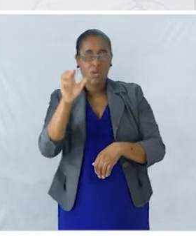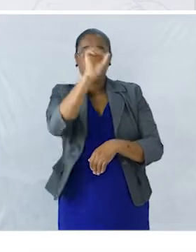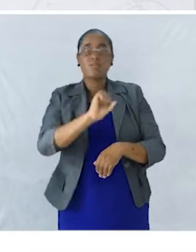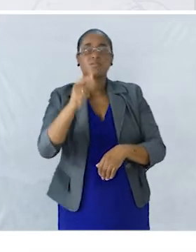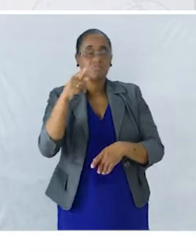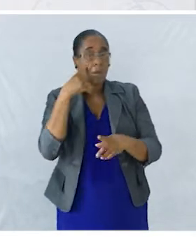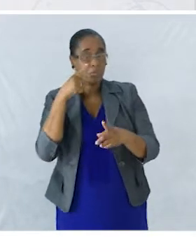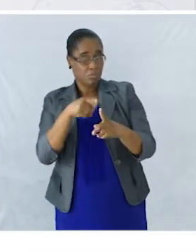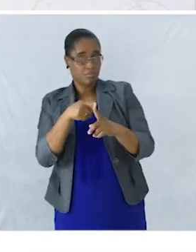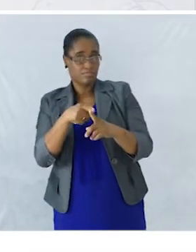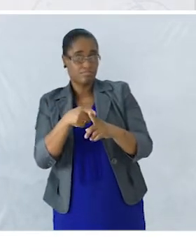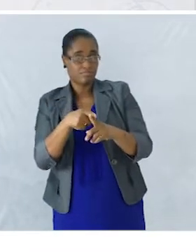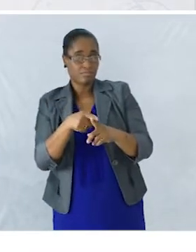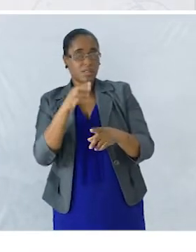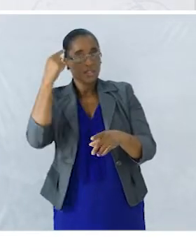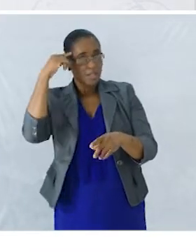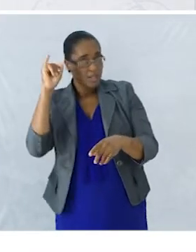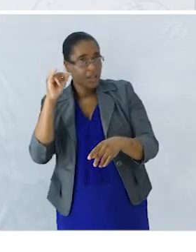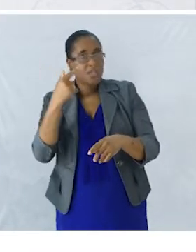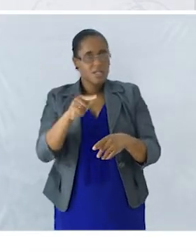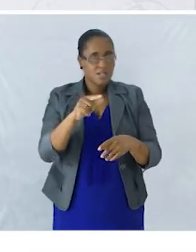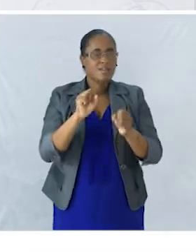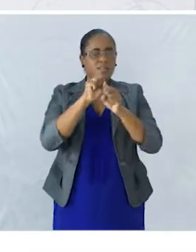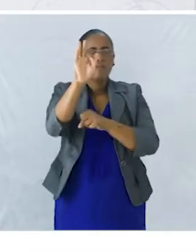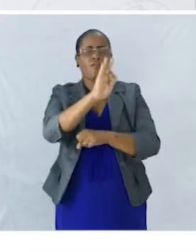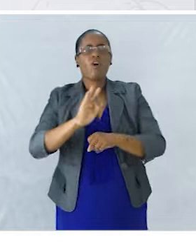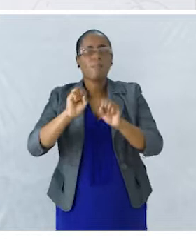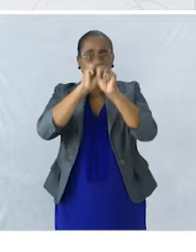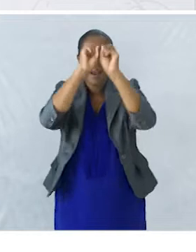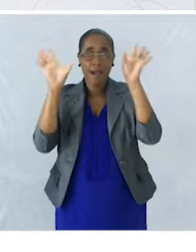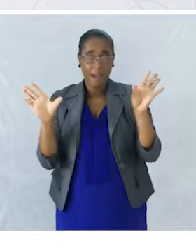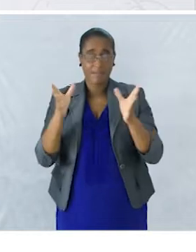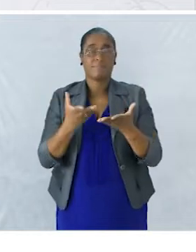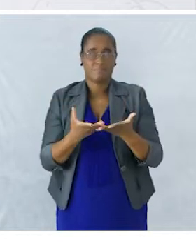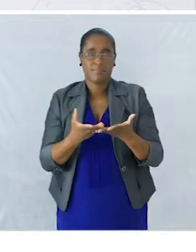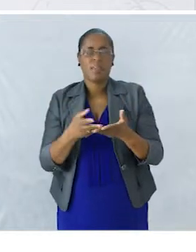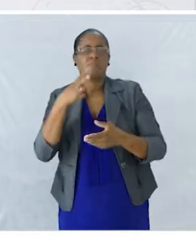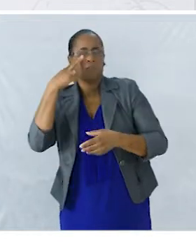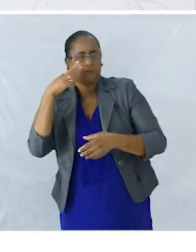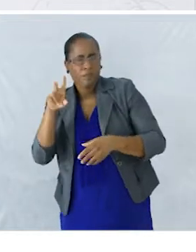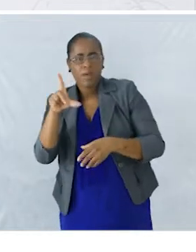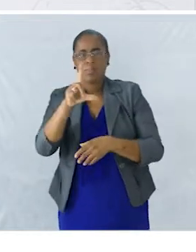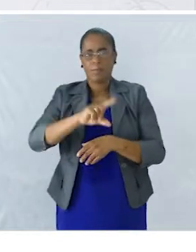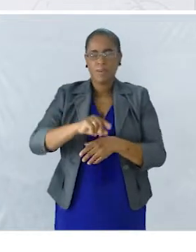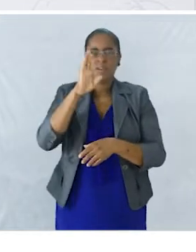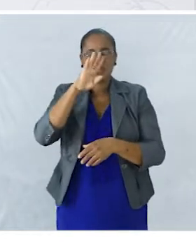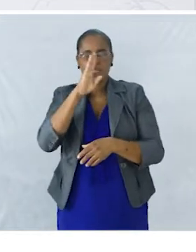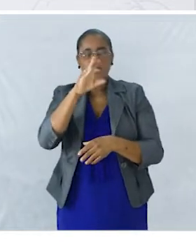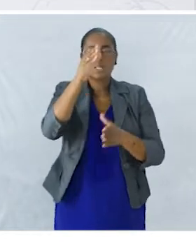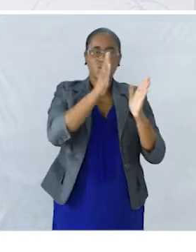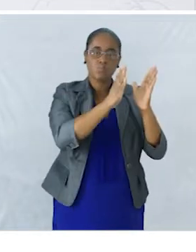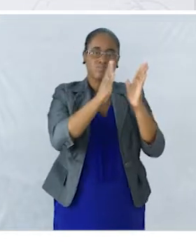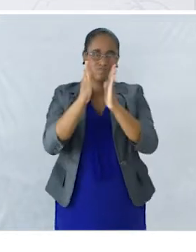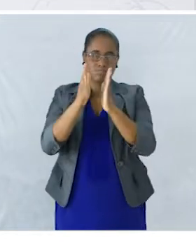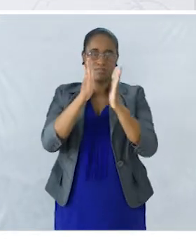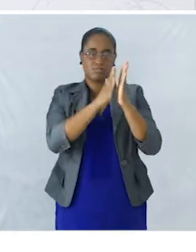dispostas De forma clara E precisa Vão verificar também Se os parágrafos Estão bem